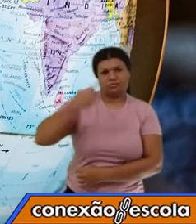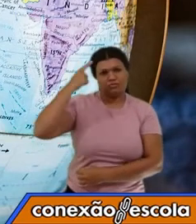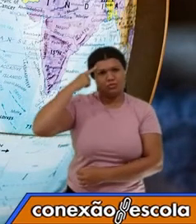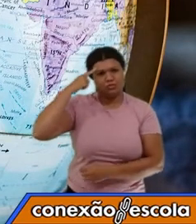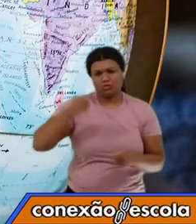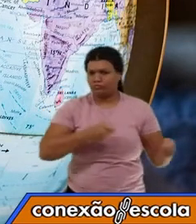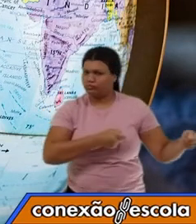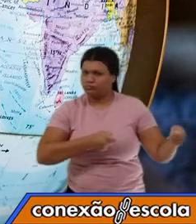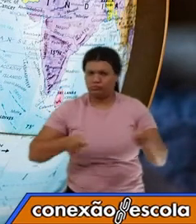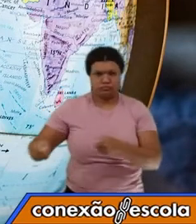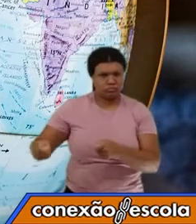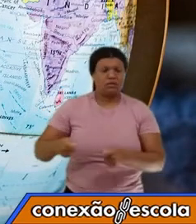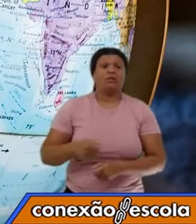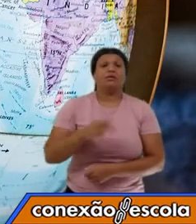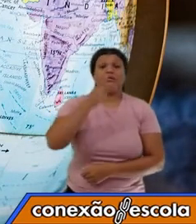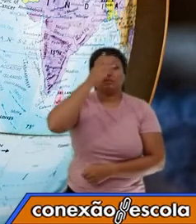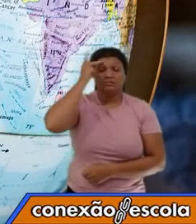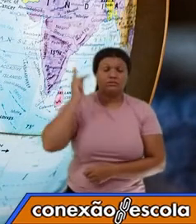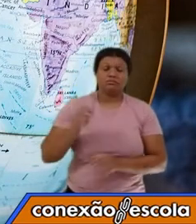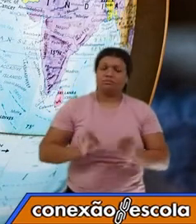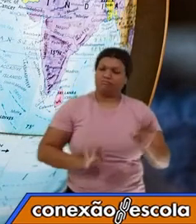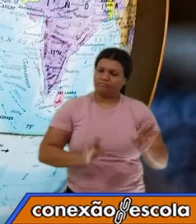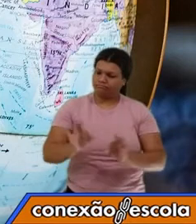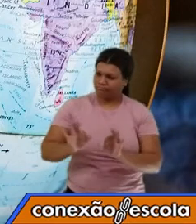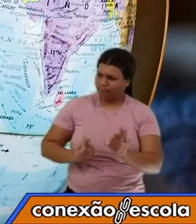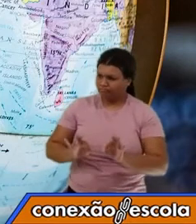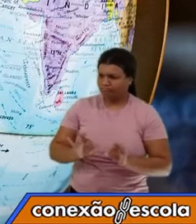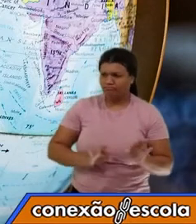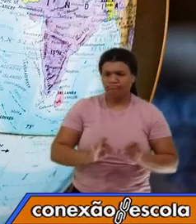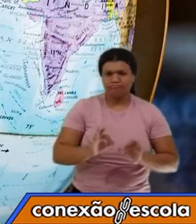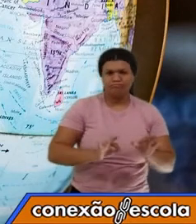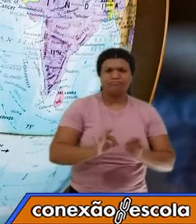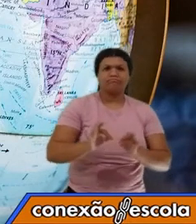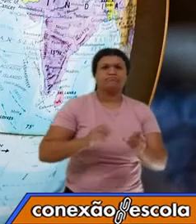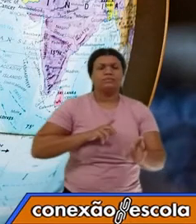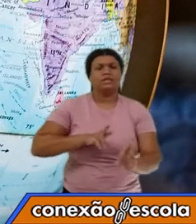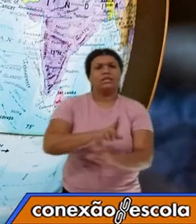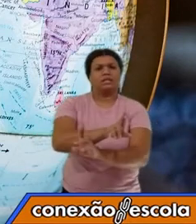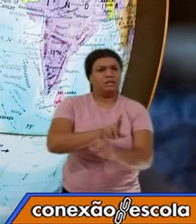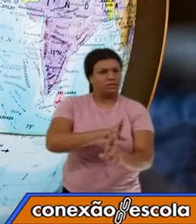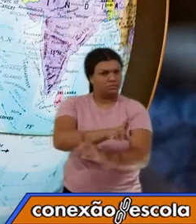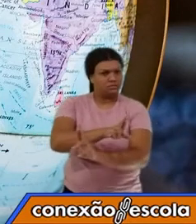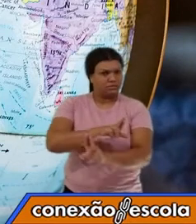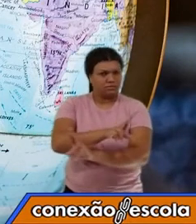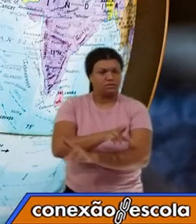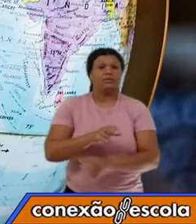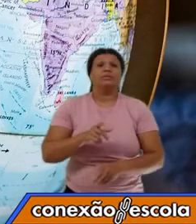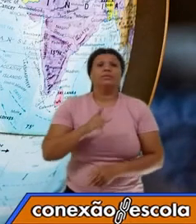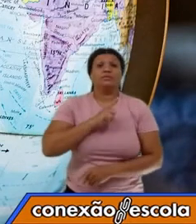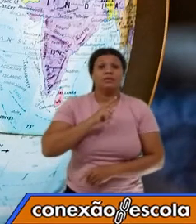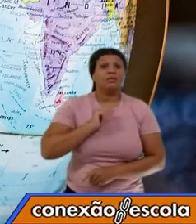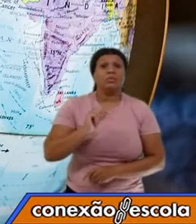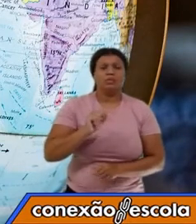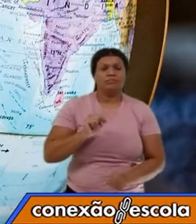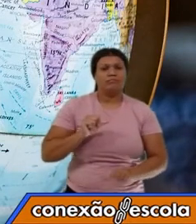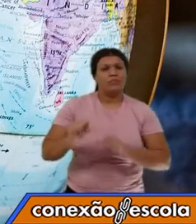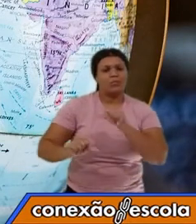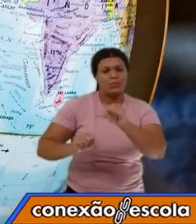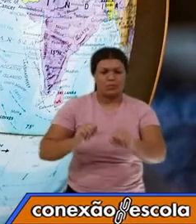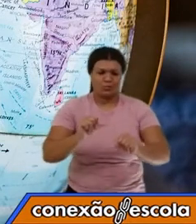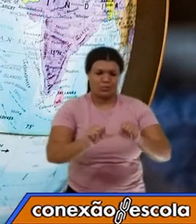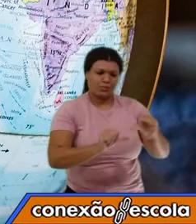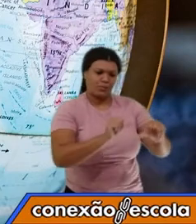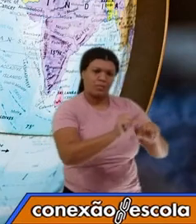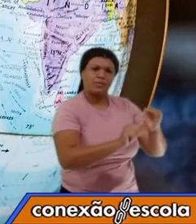As pessoas vão se organizando, se relacionando e vão alterando aquele lugar.